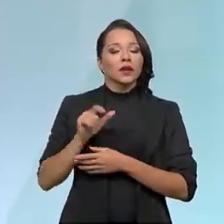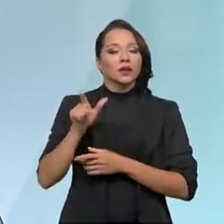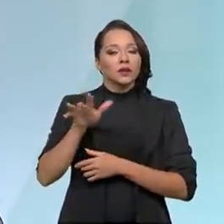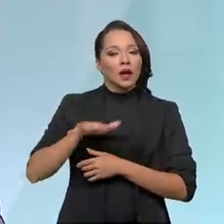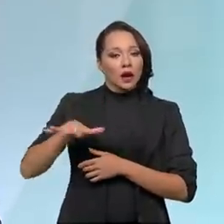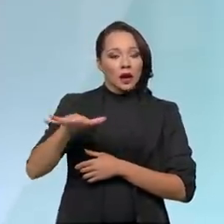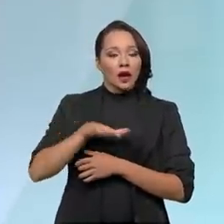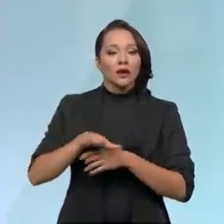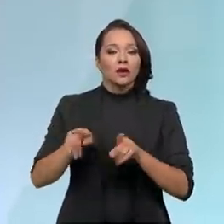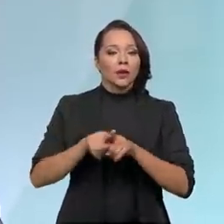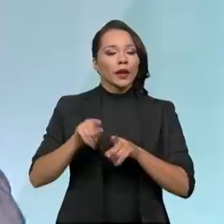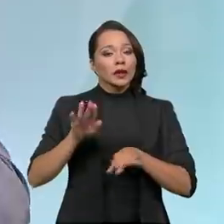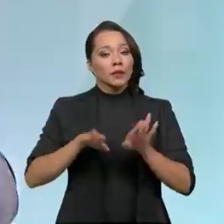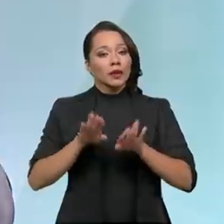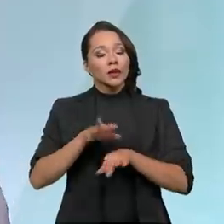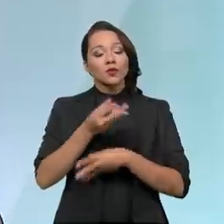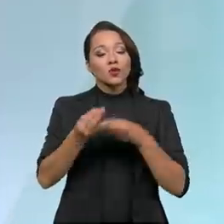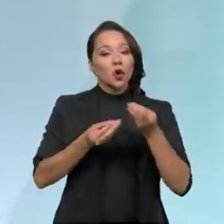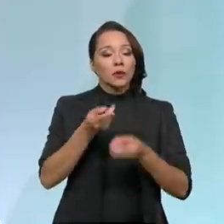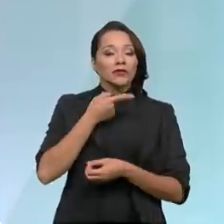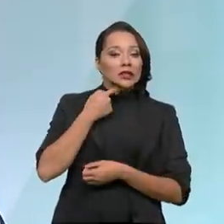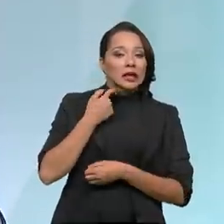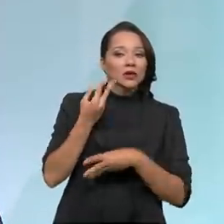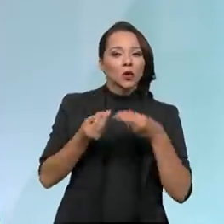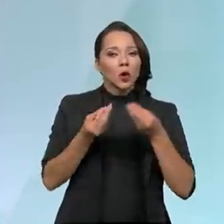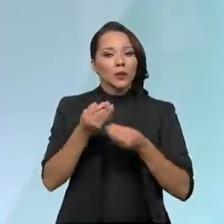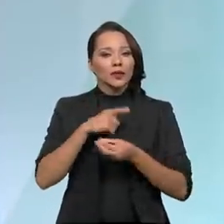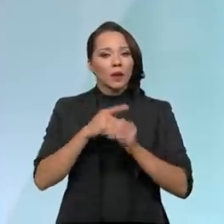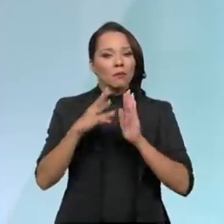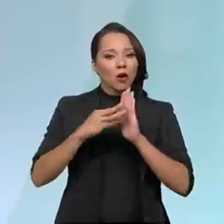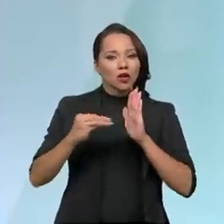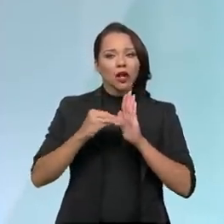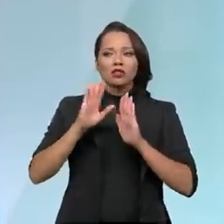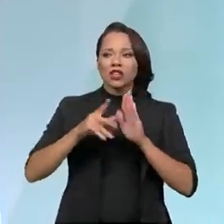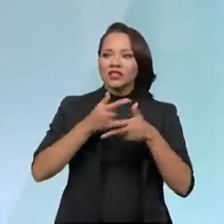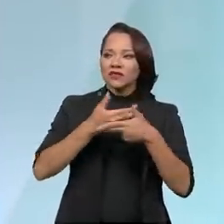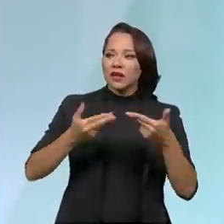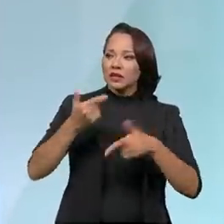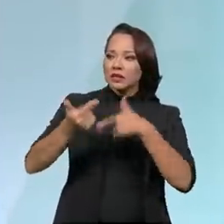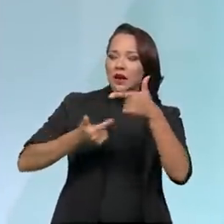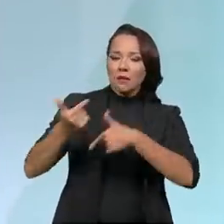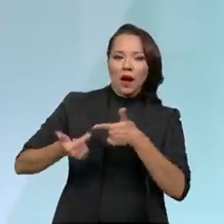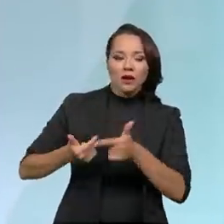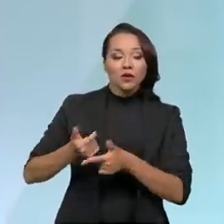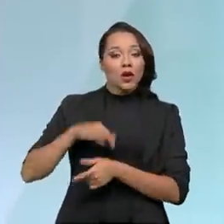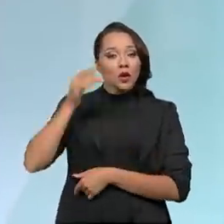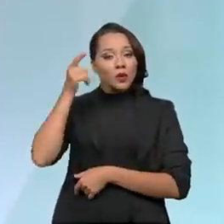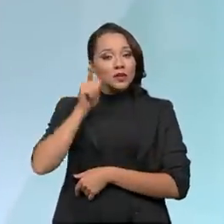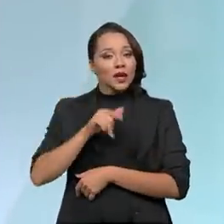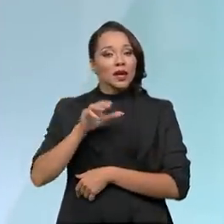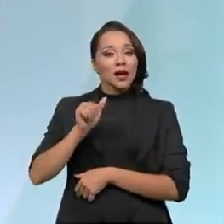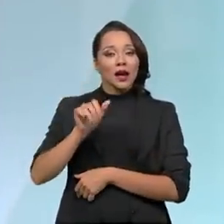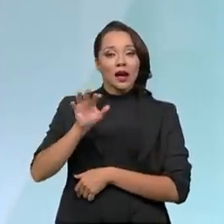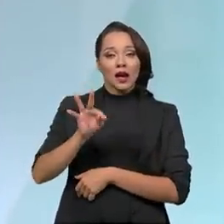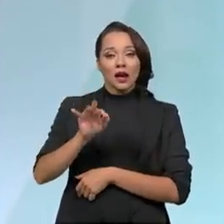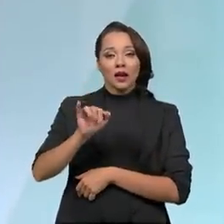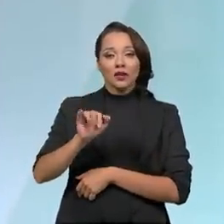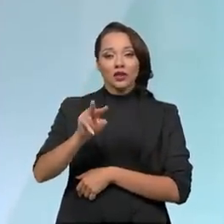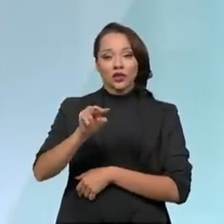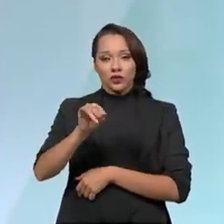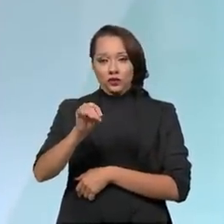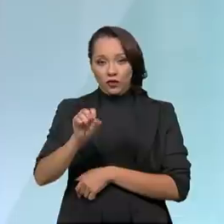a depender até do apetite, porque como nós temos portfólio, é possível arrematar ativos que, quando